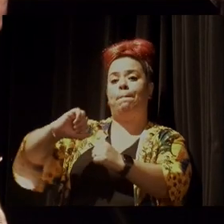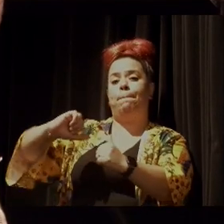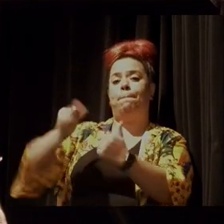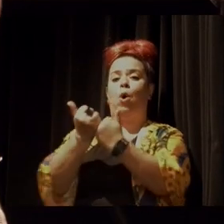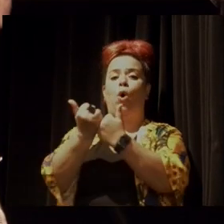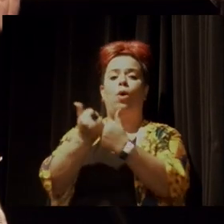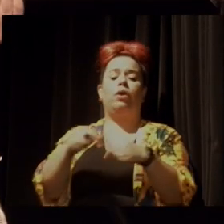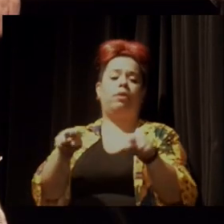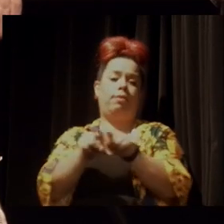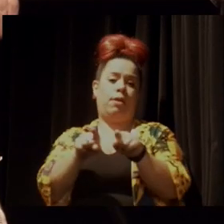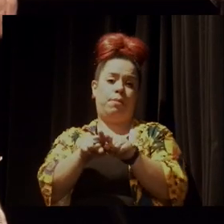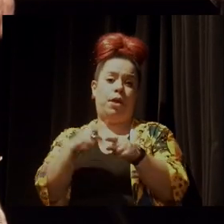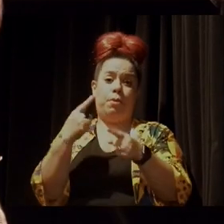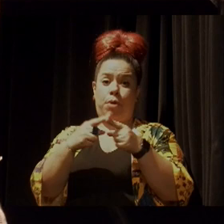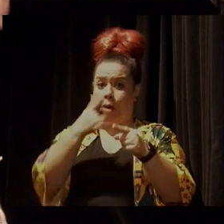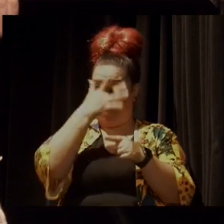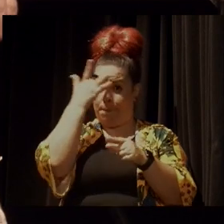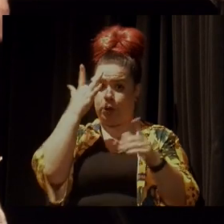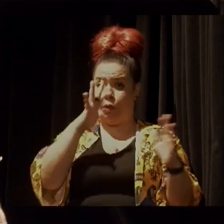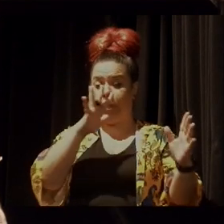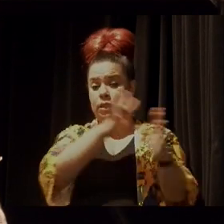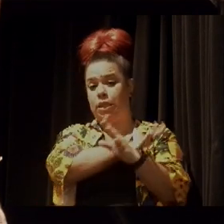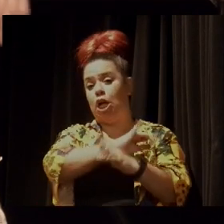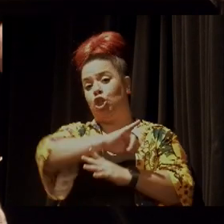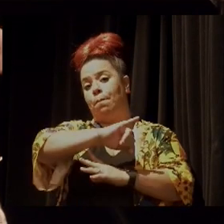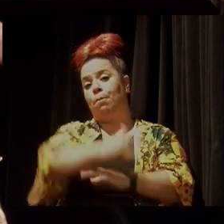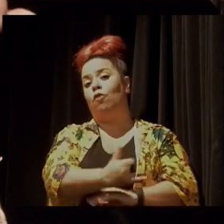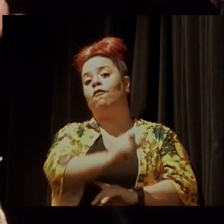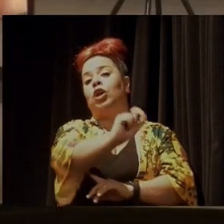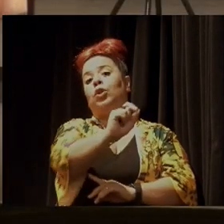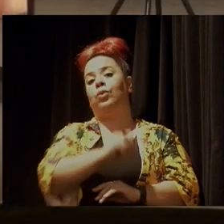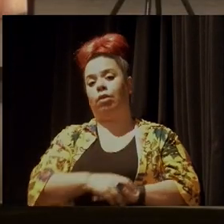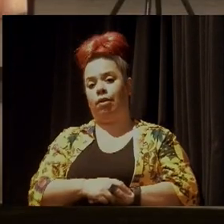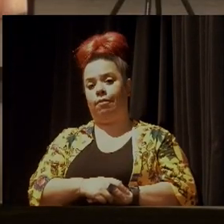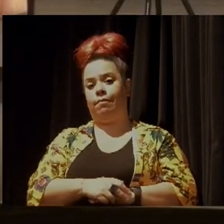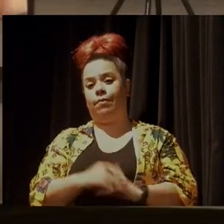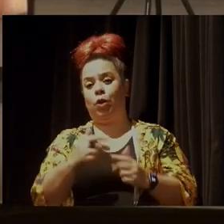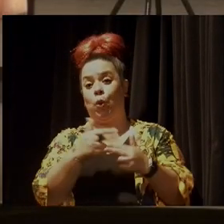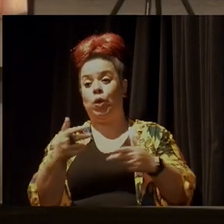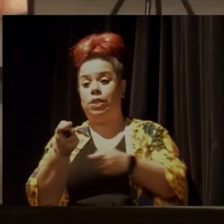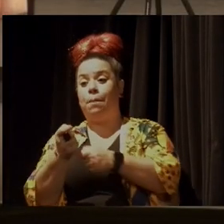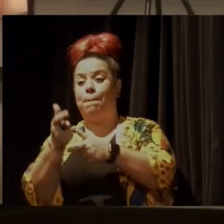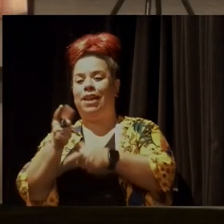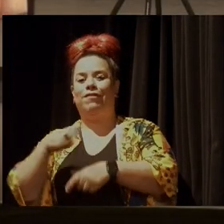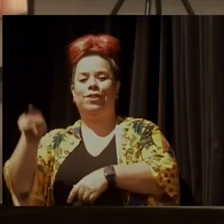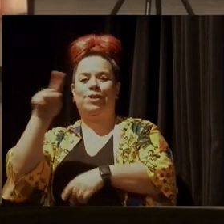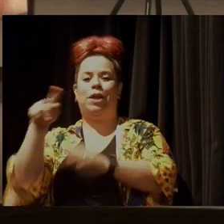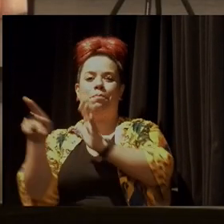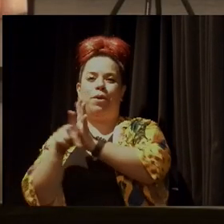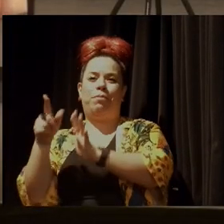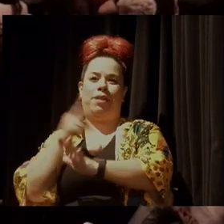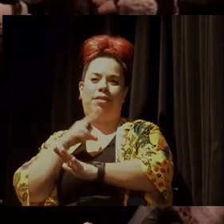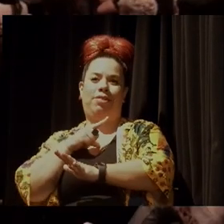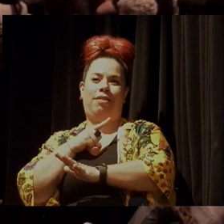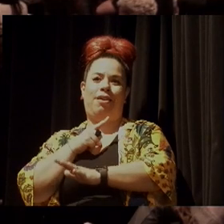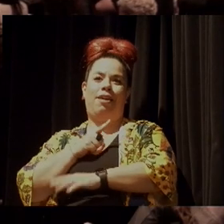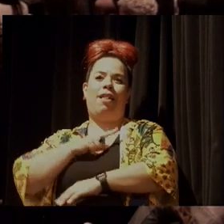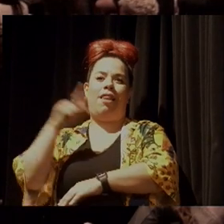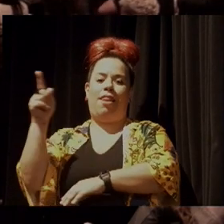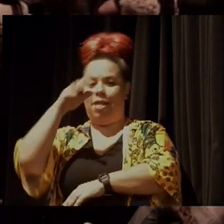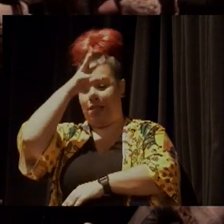Porque quem está na cidade usufrui dos benefícios, dos serviços ecossistêmicos da